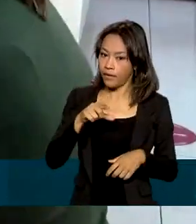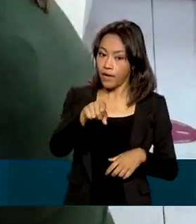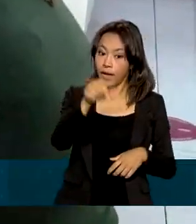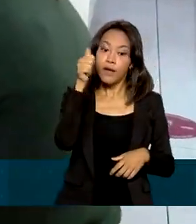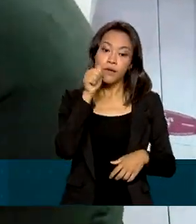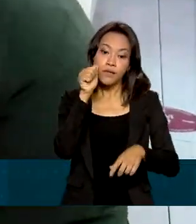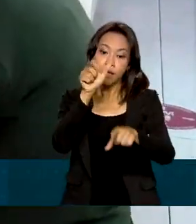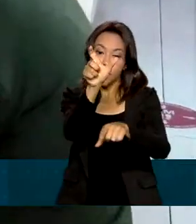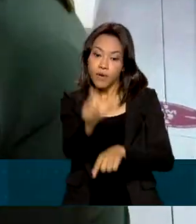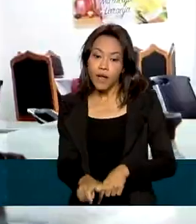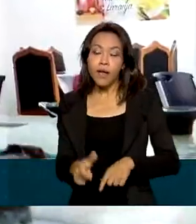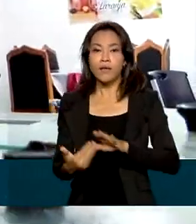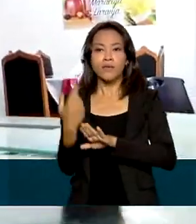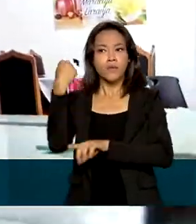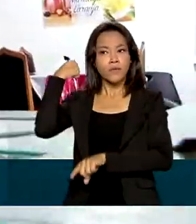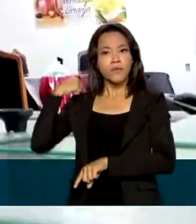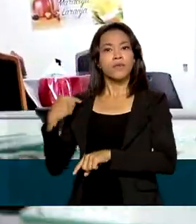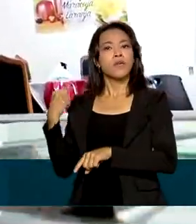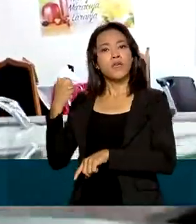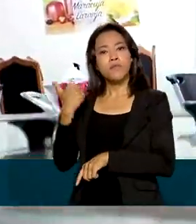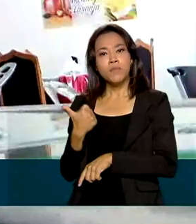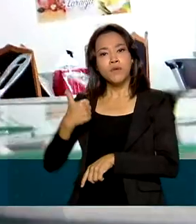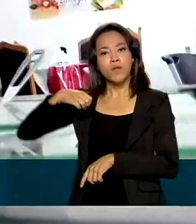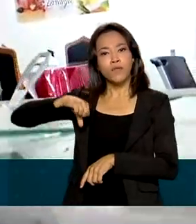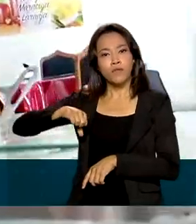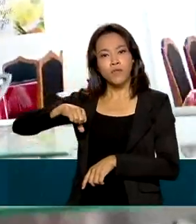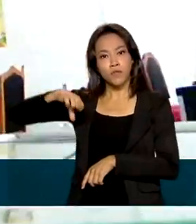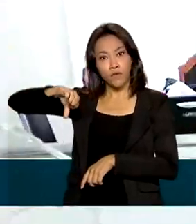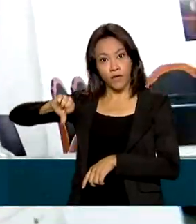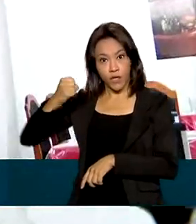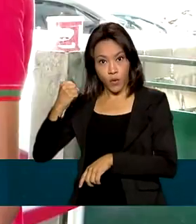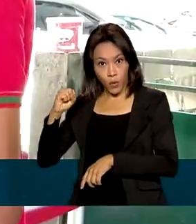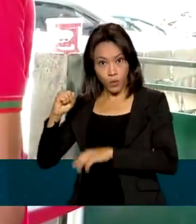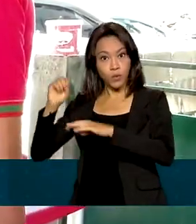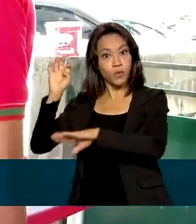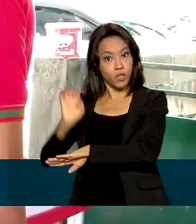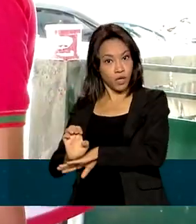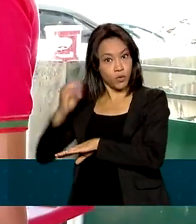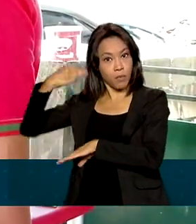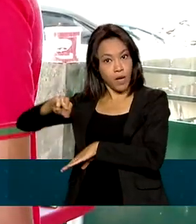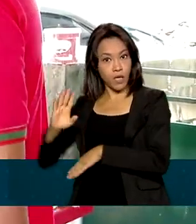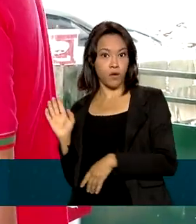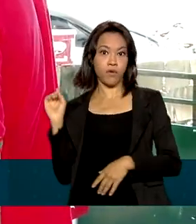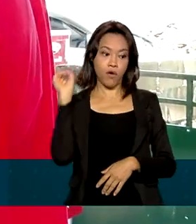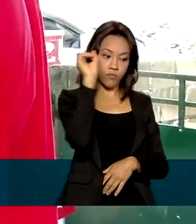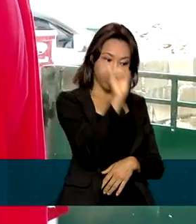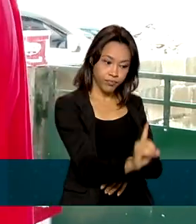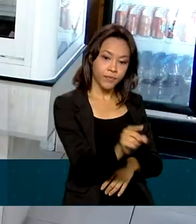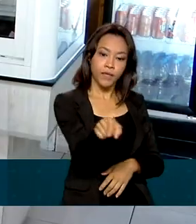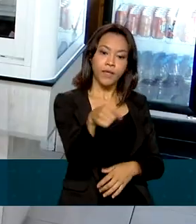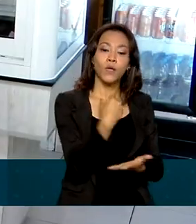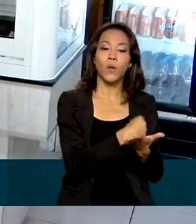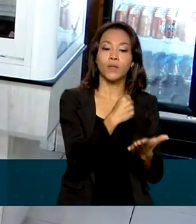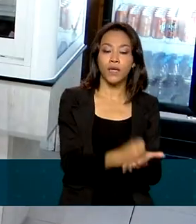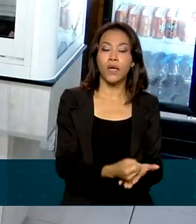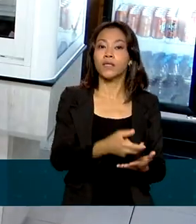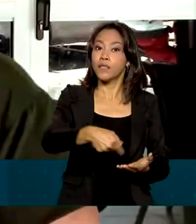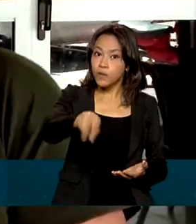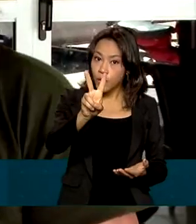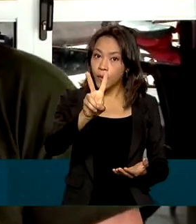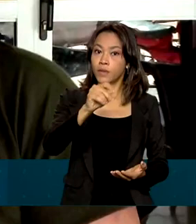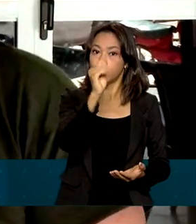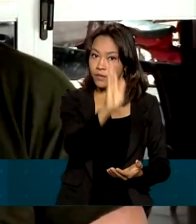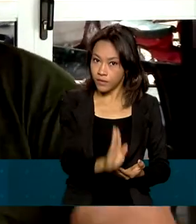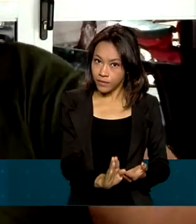do Maranhão em 1998 e montou um restaurante e emprega oito brasileiros e dois cubanos.